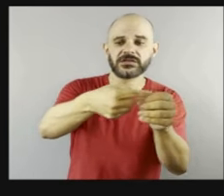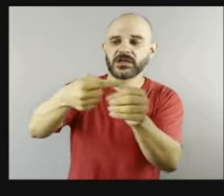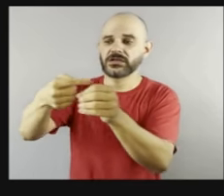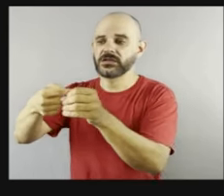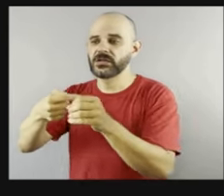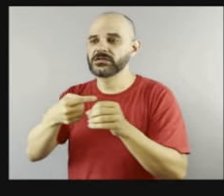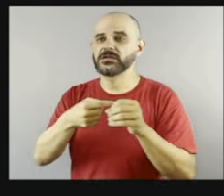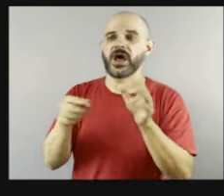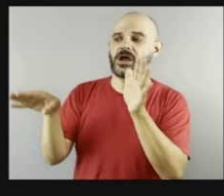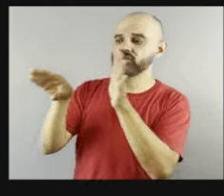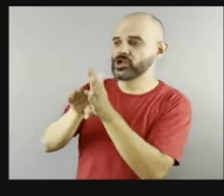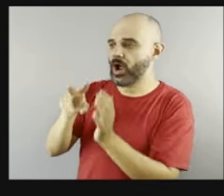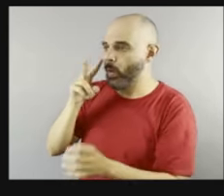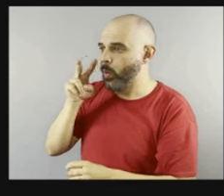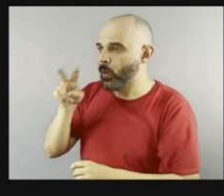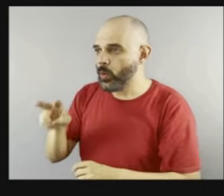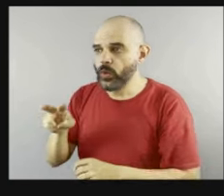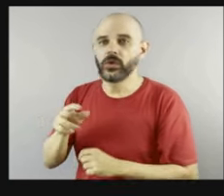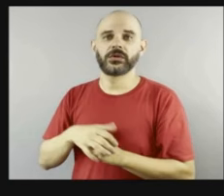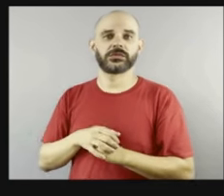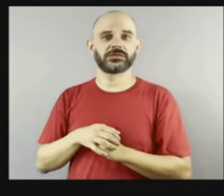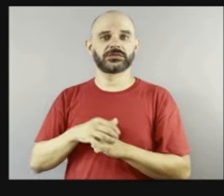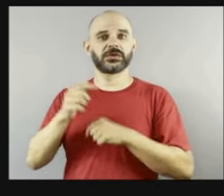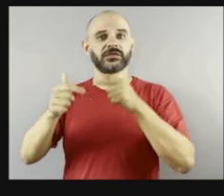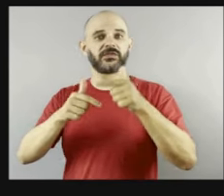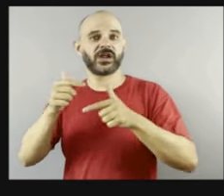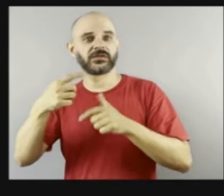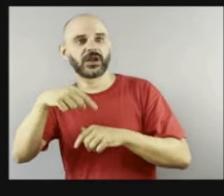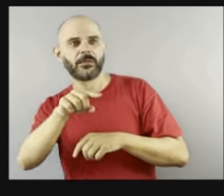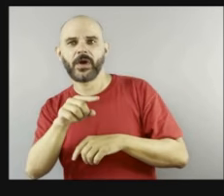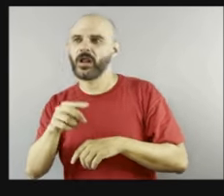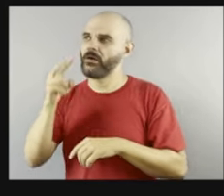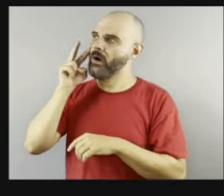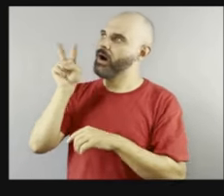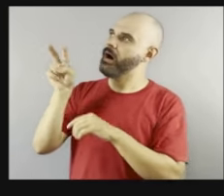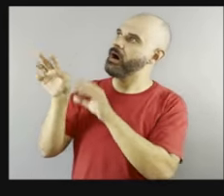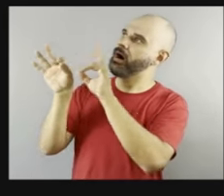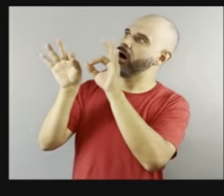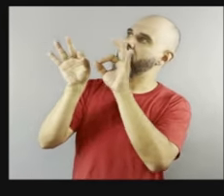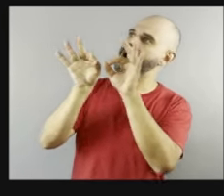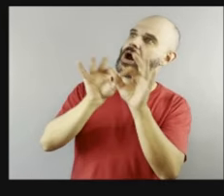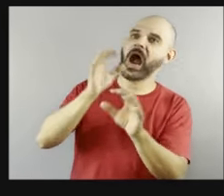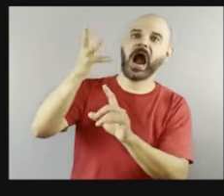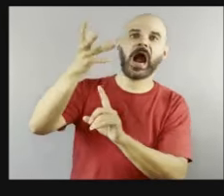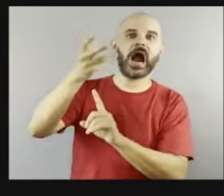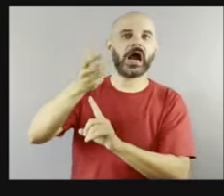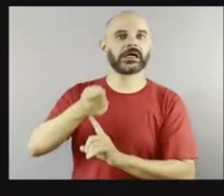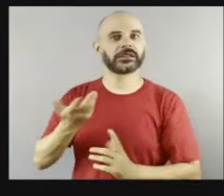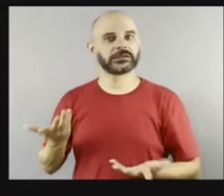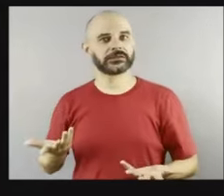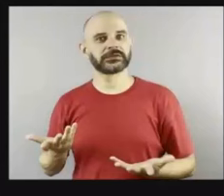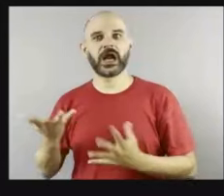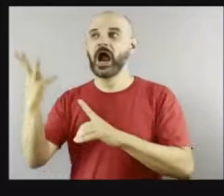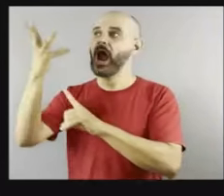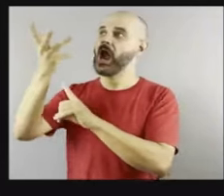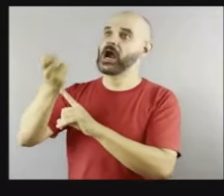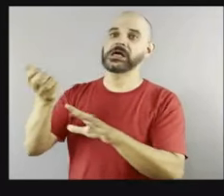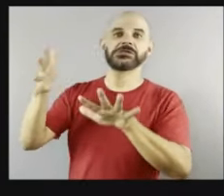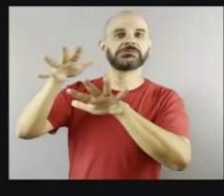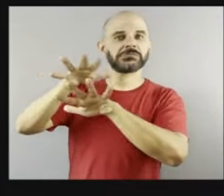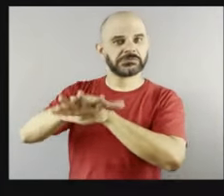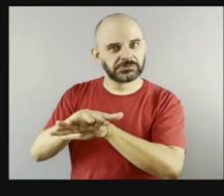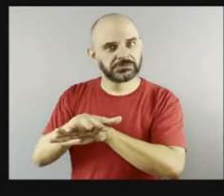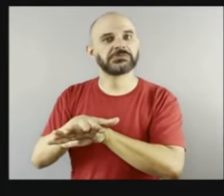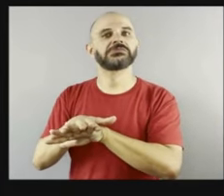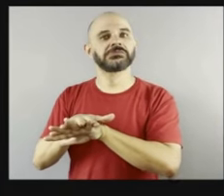aí ter esse presente, né? Ver arte. Arte mais perto, né? Uma arte, inclusive, especialmente, ficaram lindas,